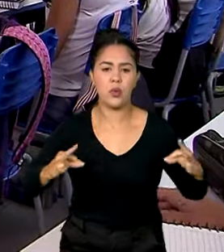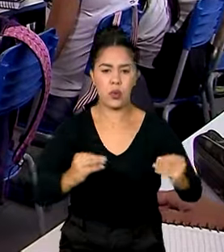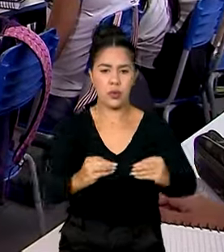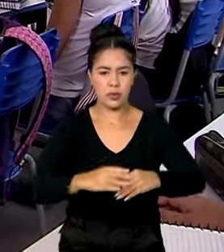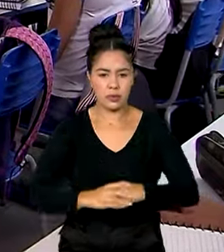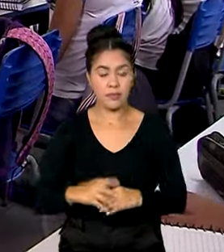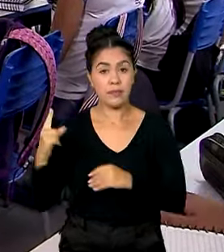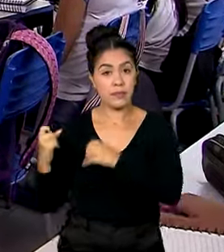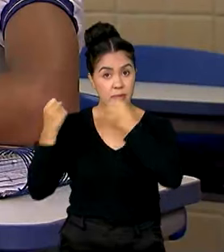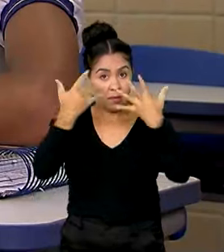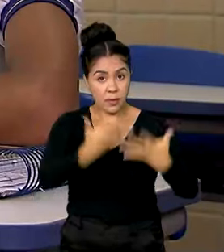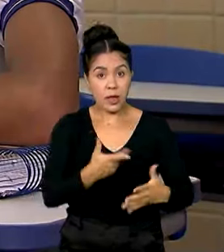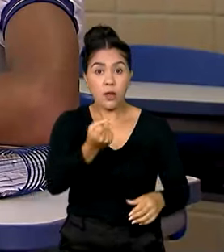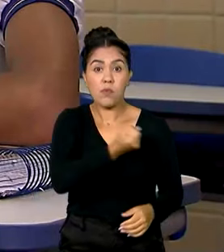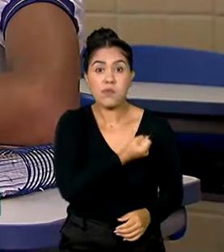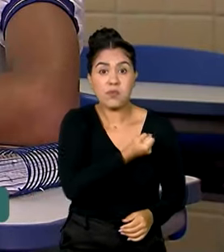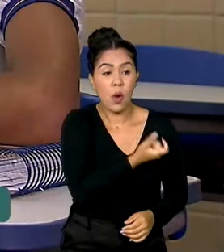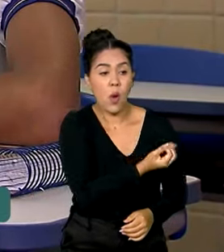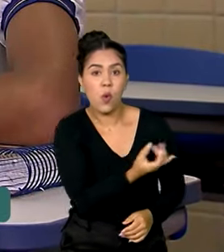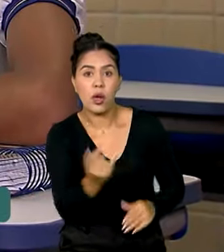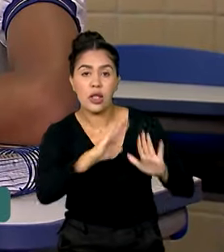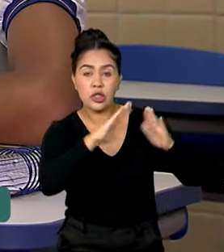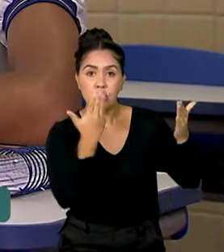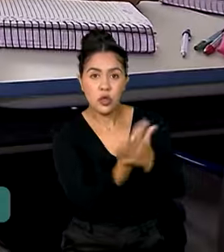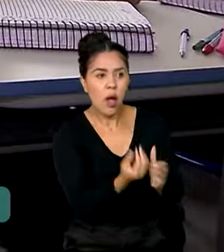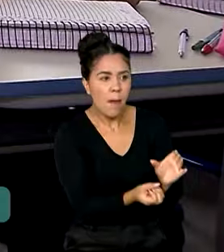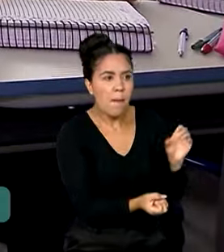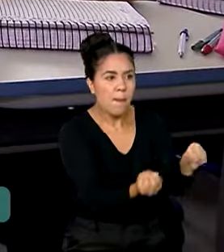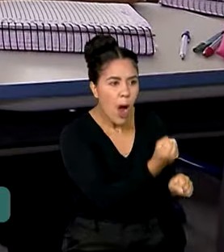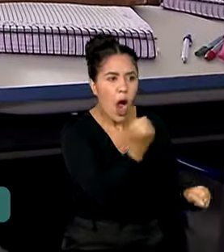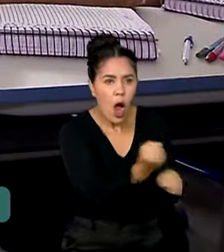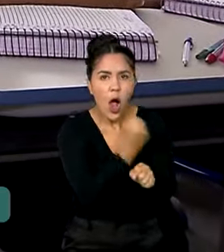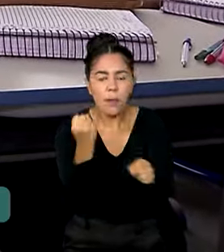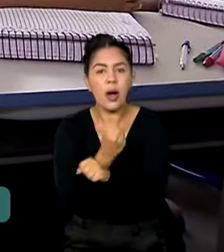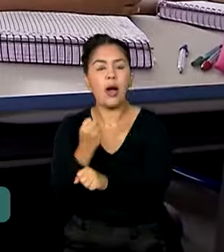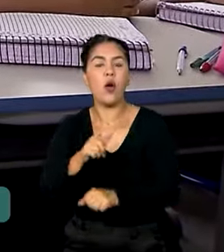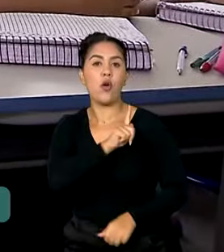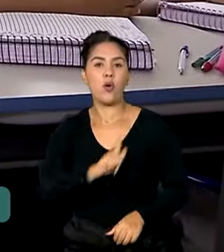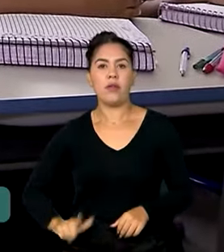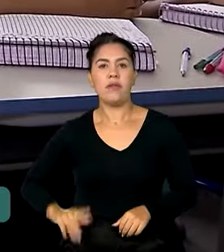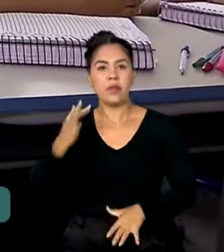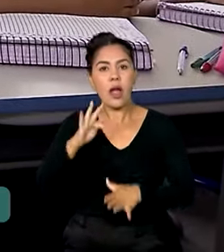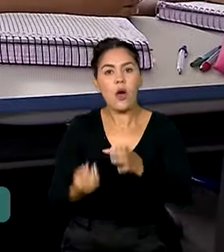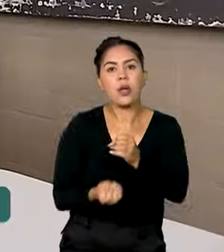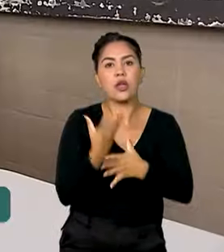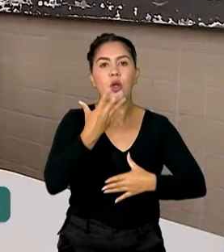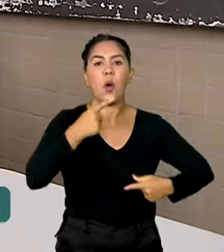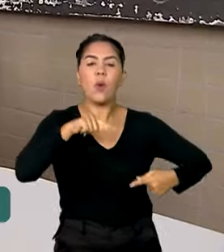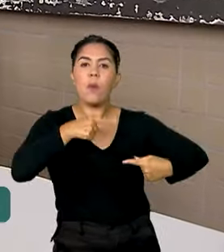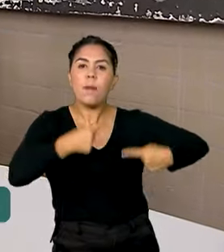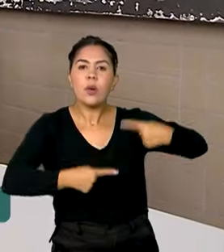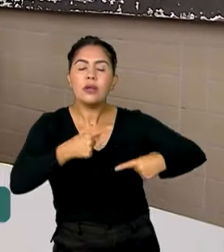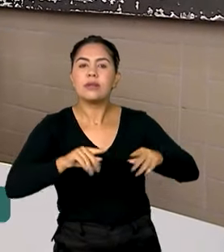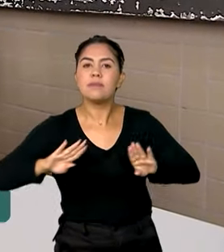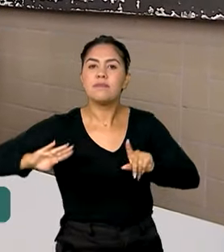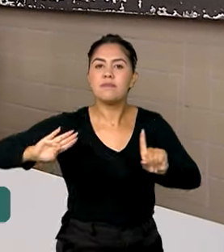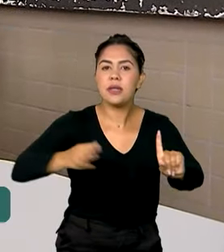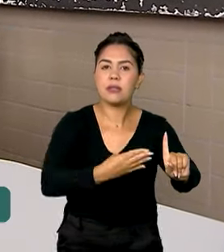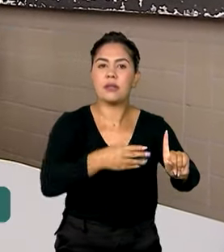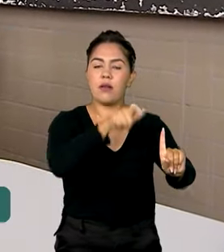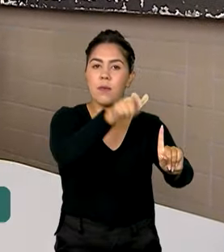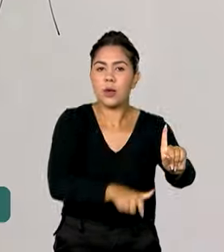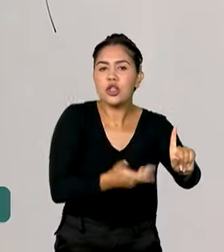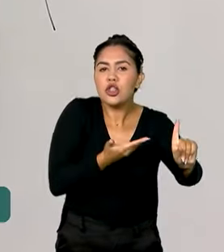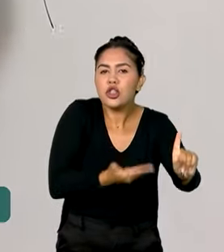Além de aumentar o número de escolas, o governo federal tem uma política para garantir que os jovens de baixa renda continuem seus